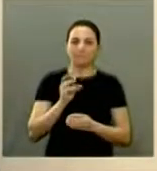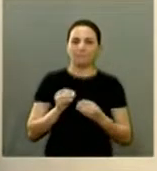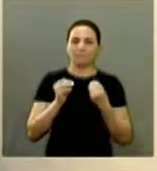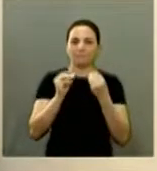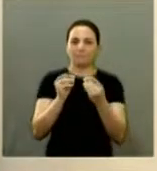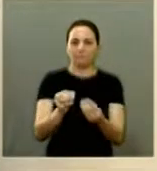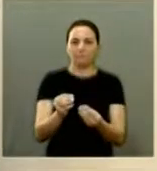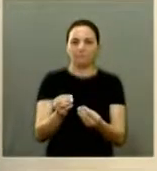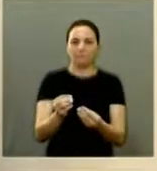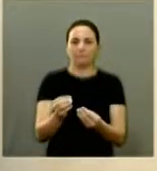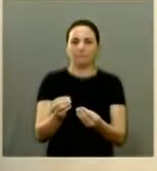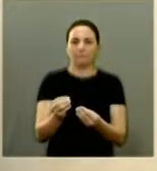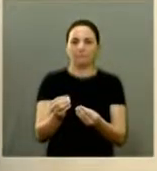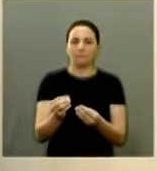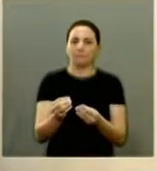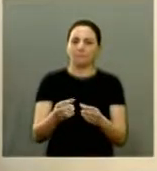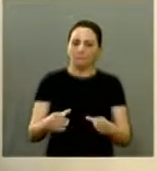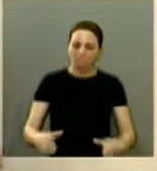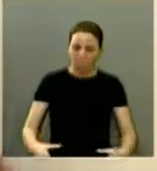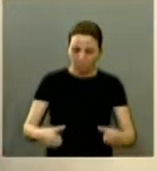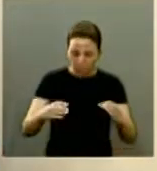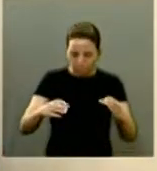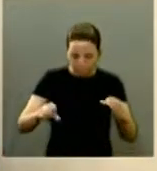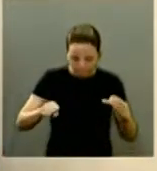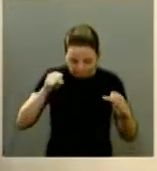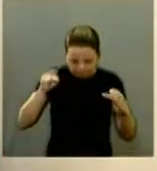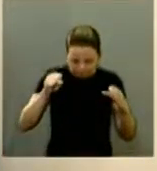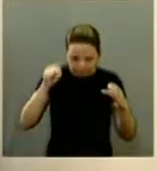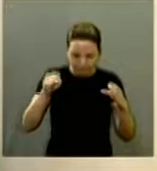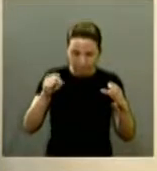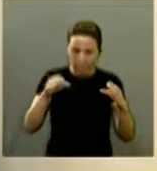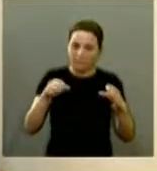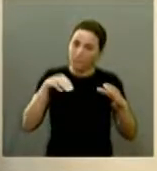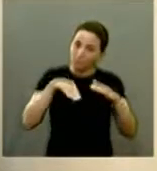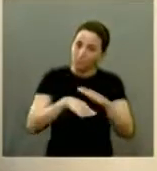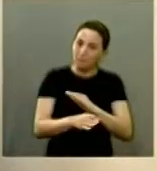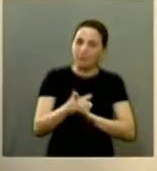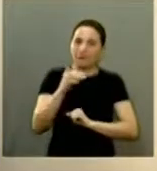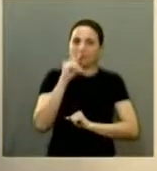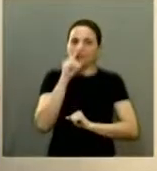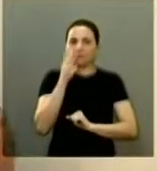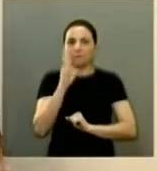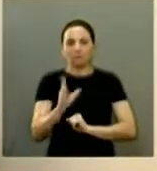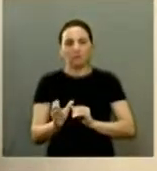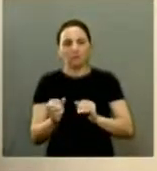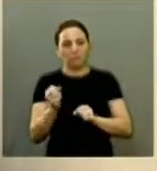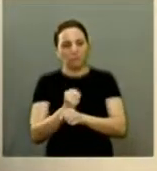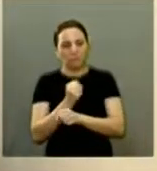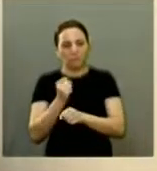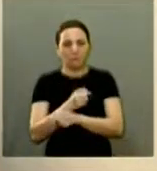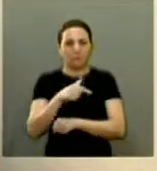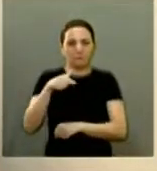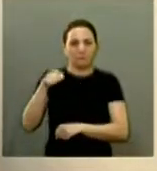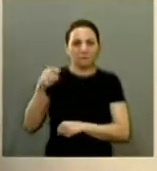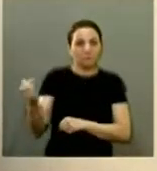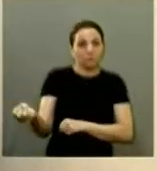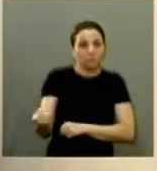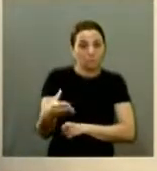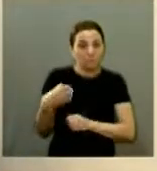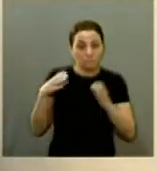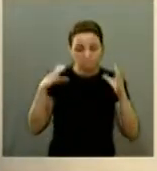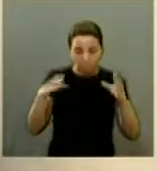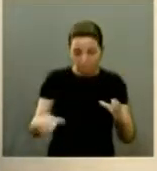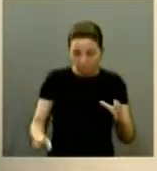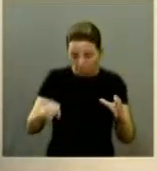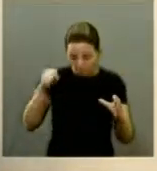reparo nos poços nos reservatórios que já existente na nossa cidade e na construção de mais sete novos a